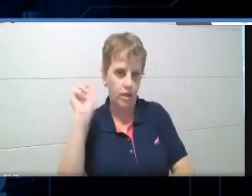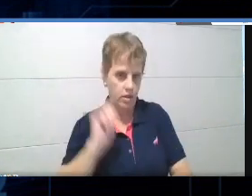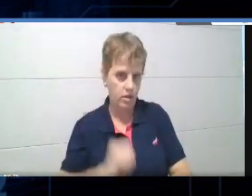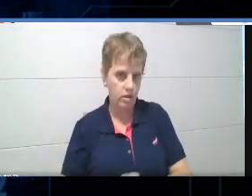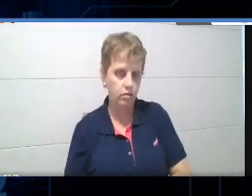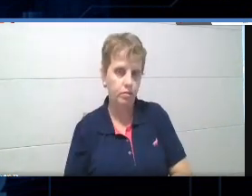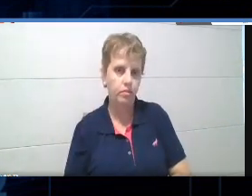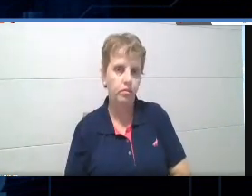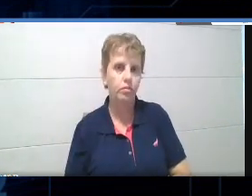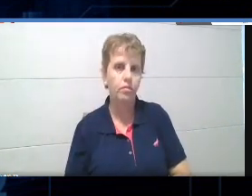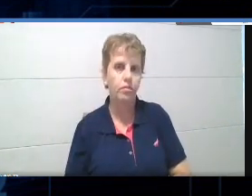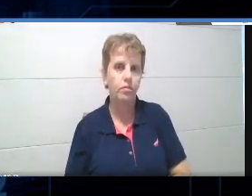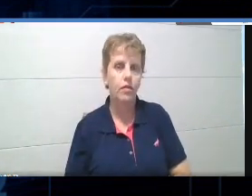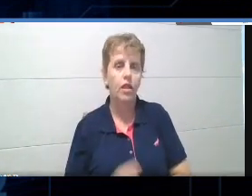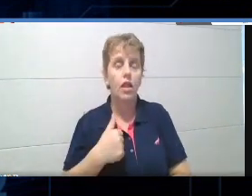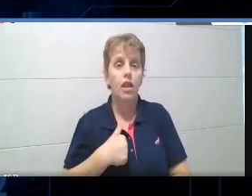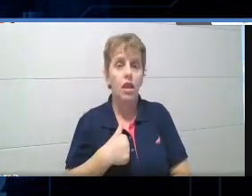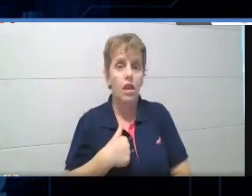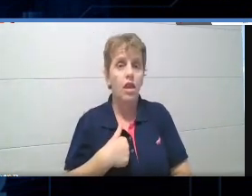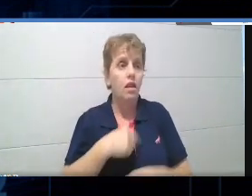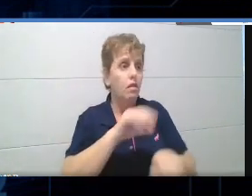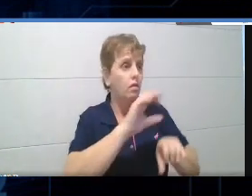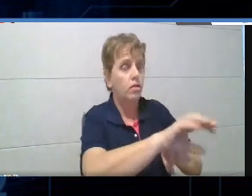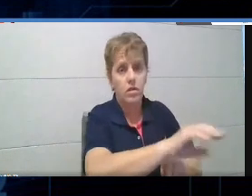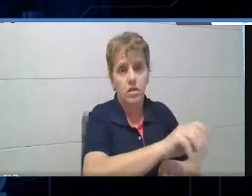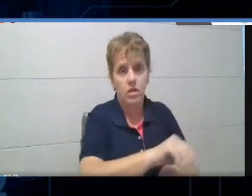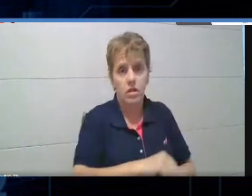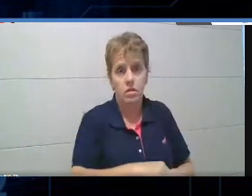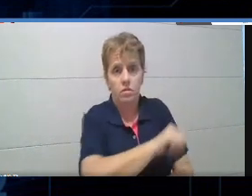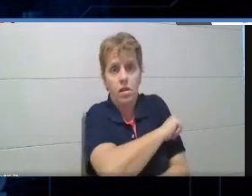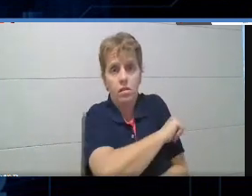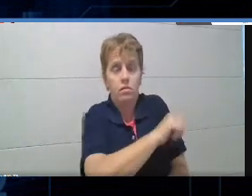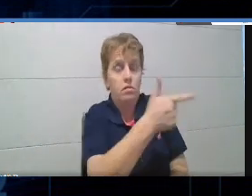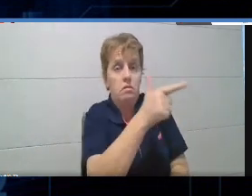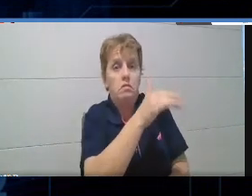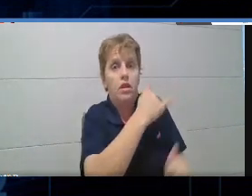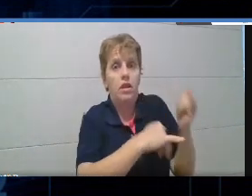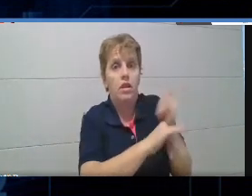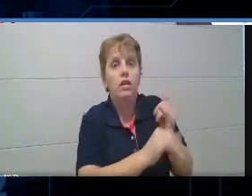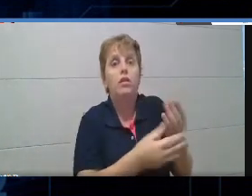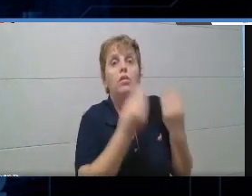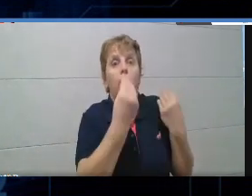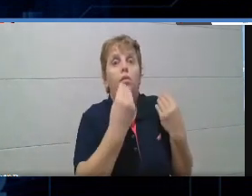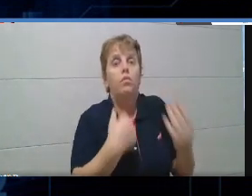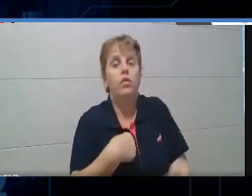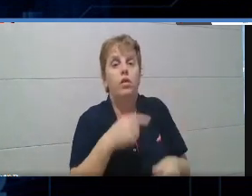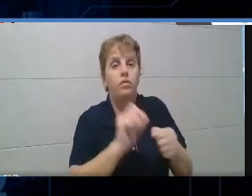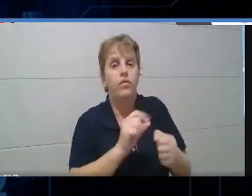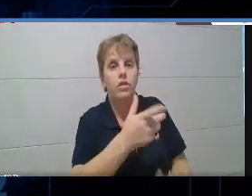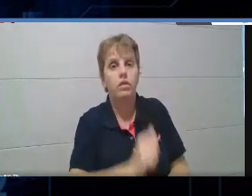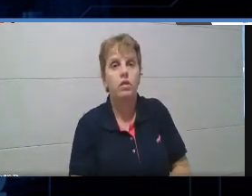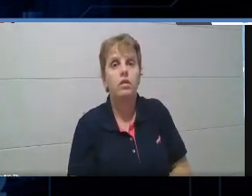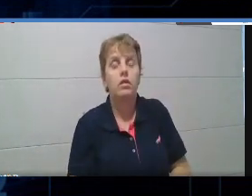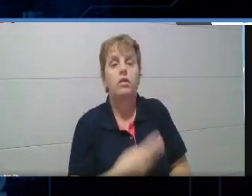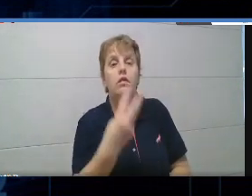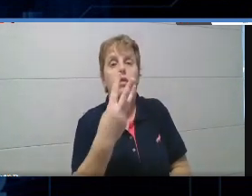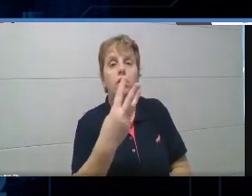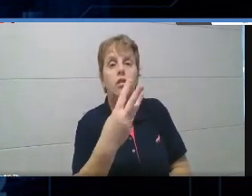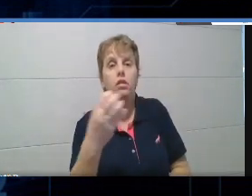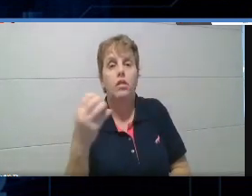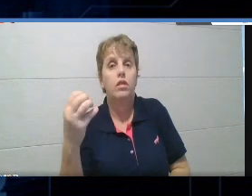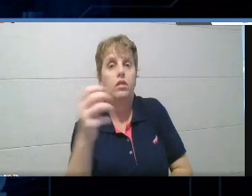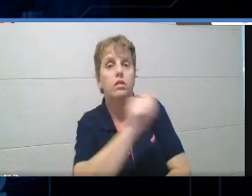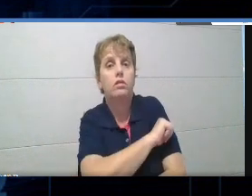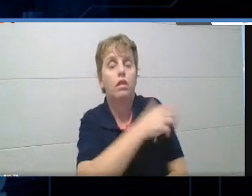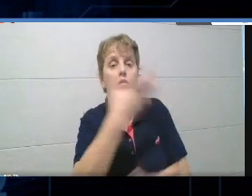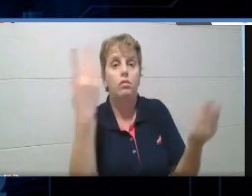Né? Eu quero saber eu que dou aula lá, que o aluno não tem nem internet. Como é que eu vou fazer? Como é que eu tenho que atender 300 alunos numa turma só?